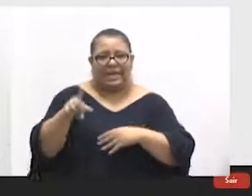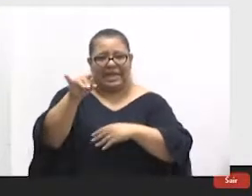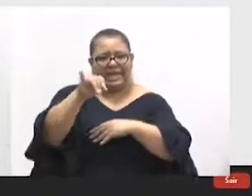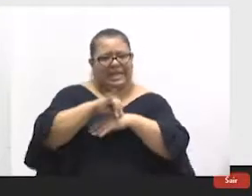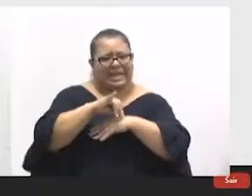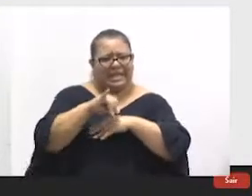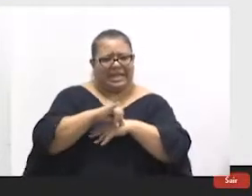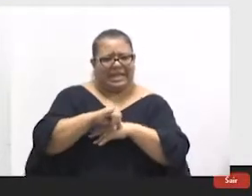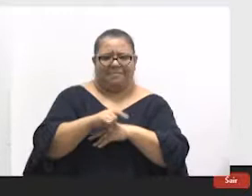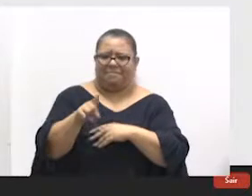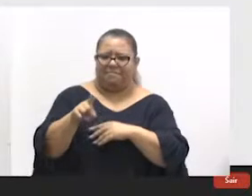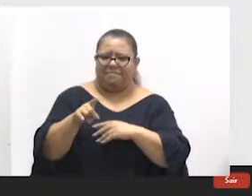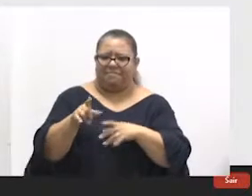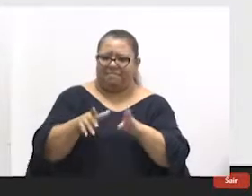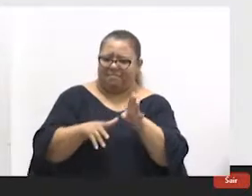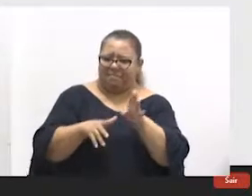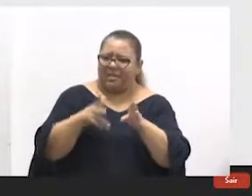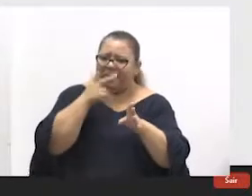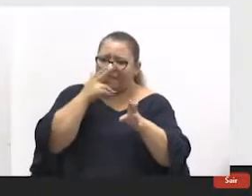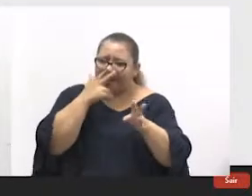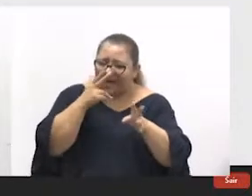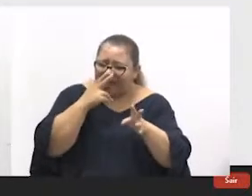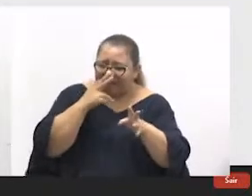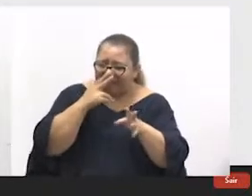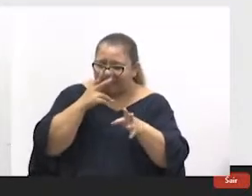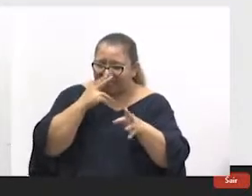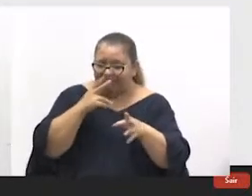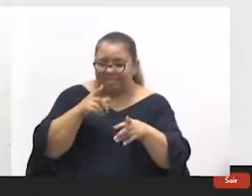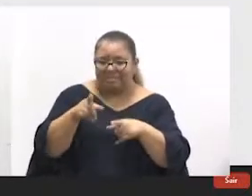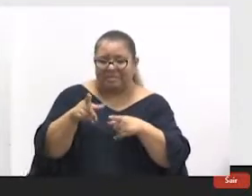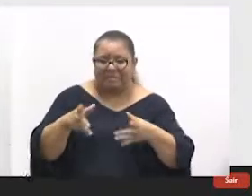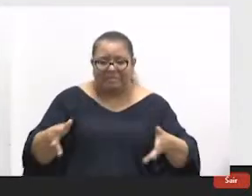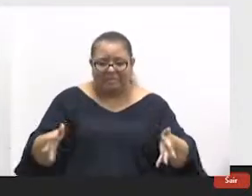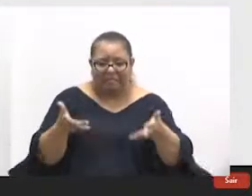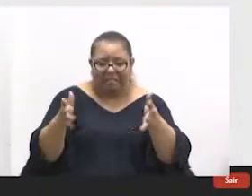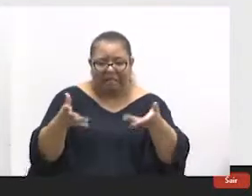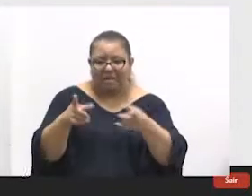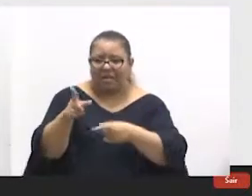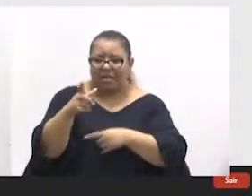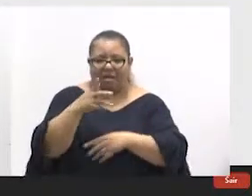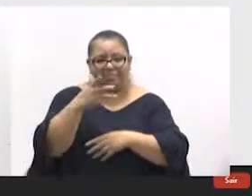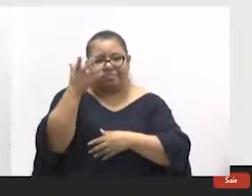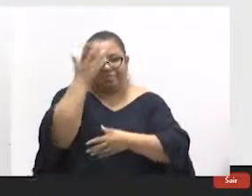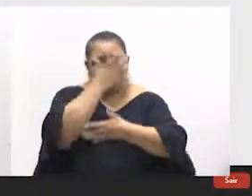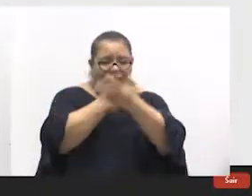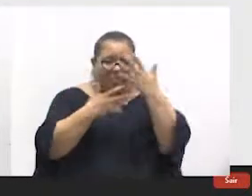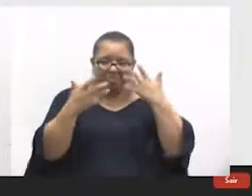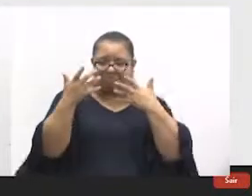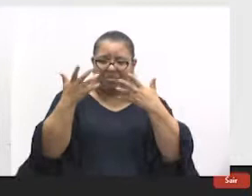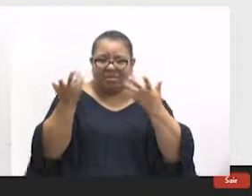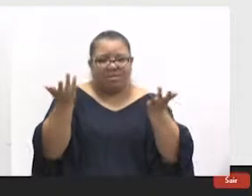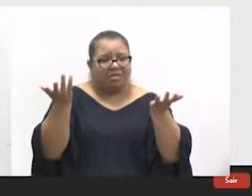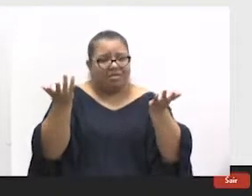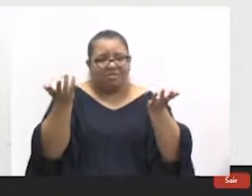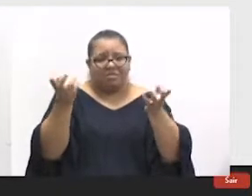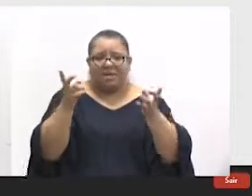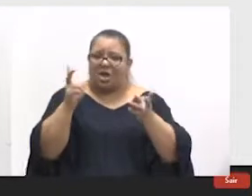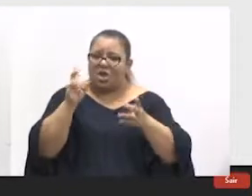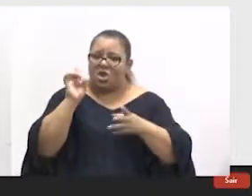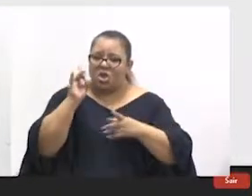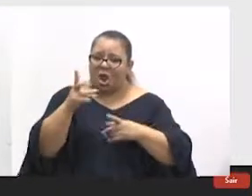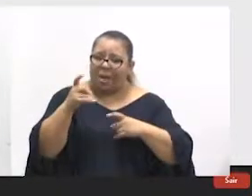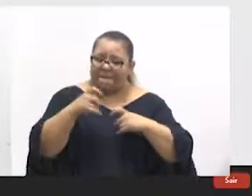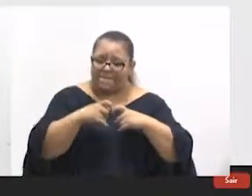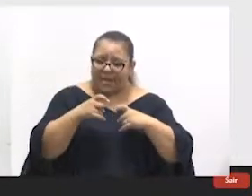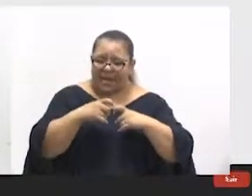estimula a fazer isso. Então, isso é uma coisa prática que ninguém vê no dia a dia, só quem faz, né? Quem participa.